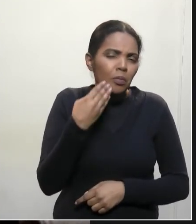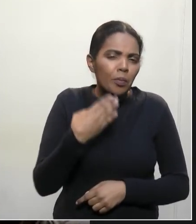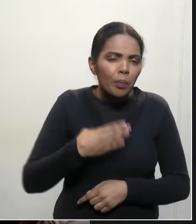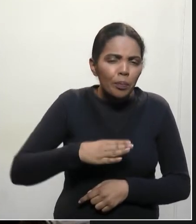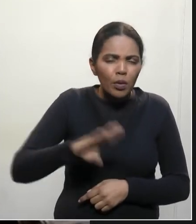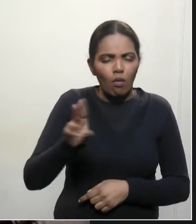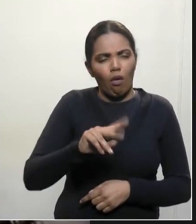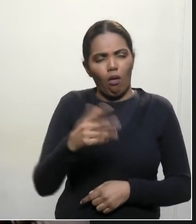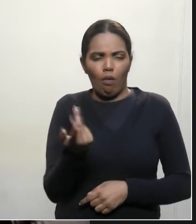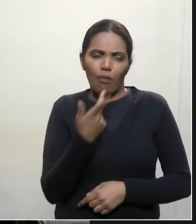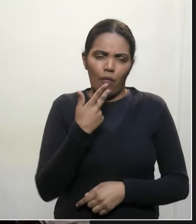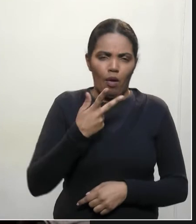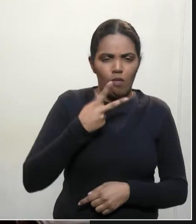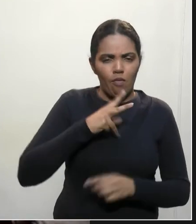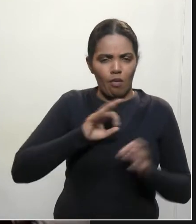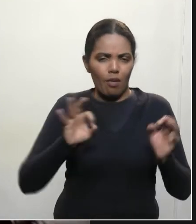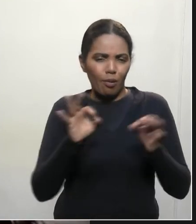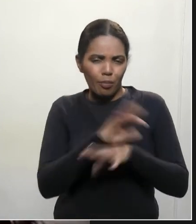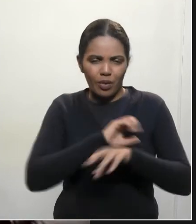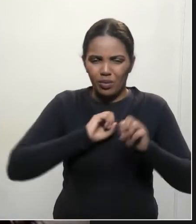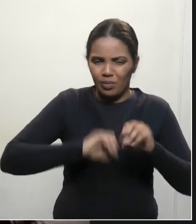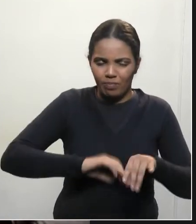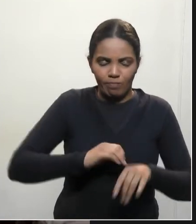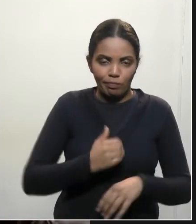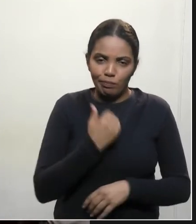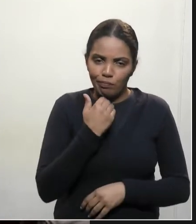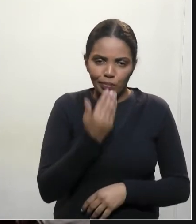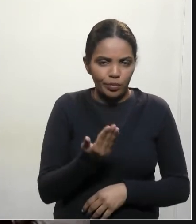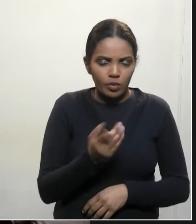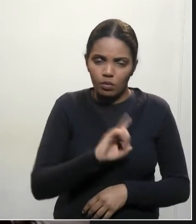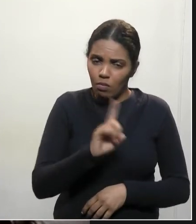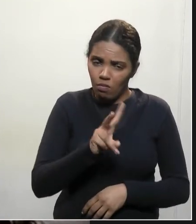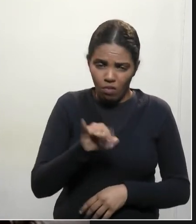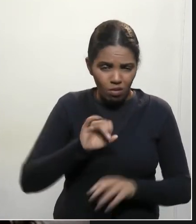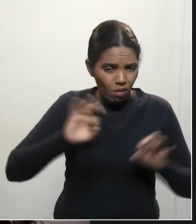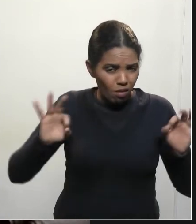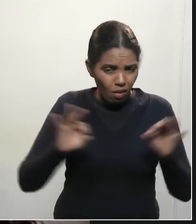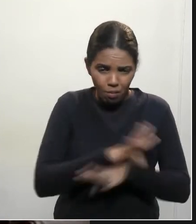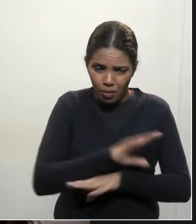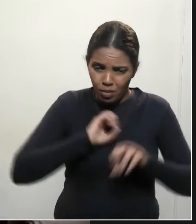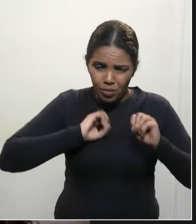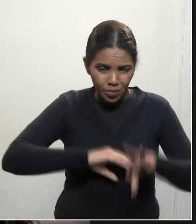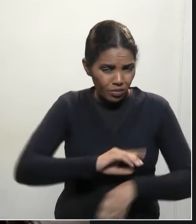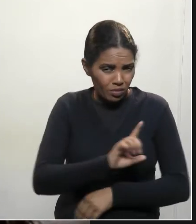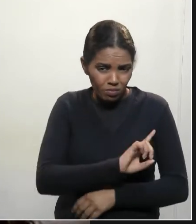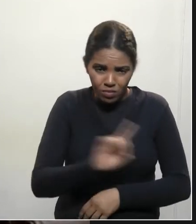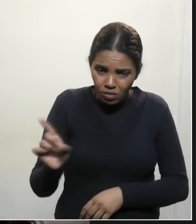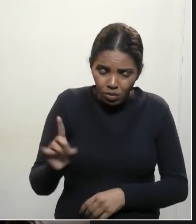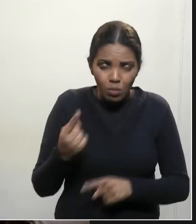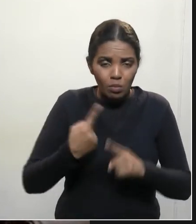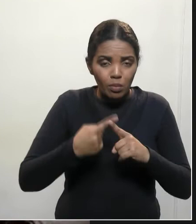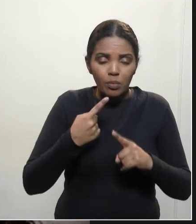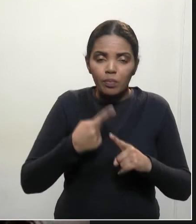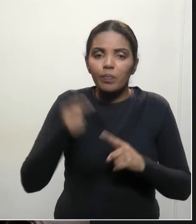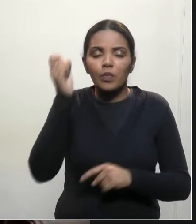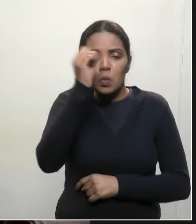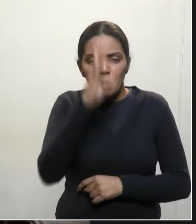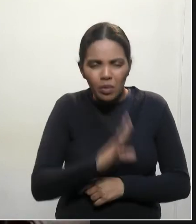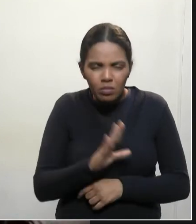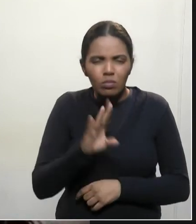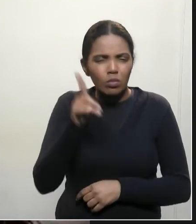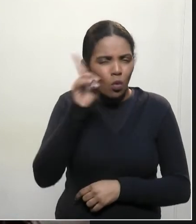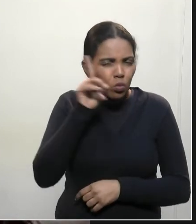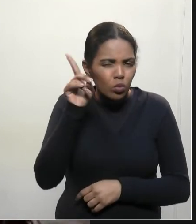fala já não pega mais em lugar nenhum. Não vai acabar com a educação. O Brasil vai estar cada